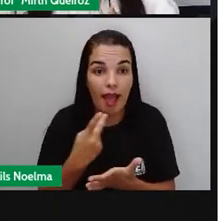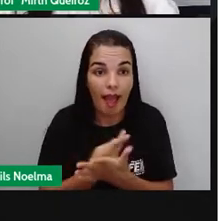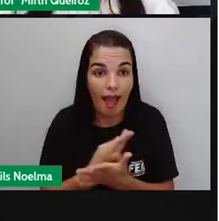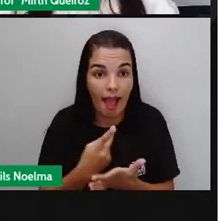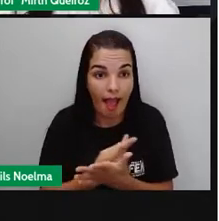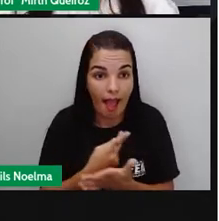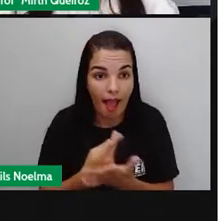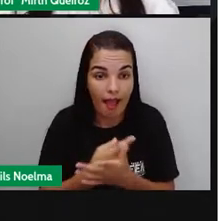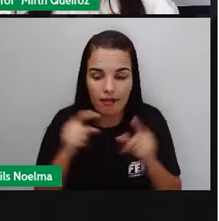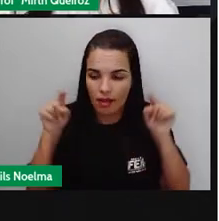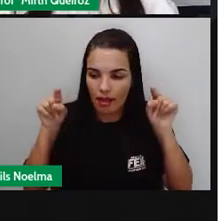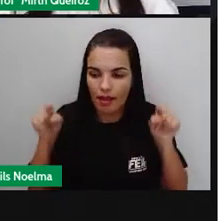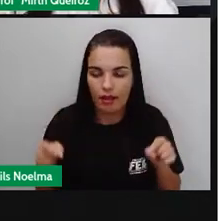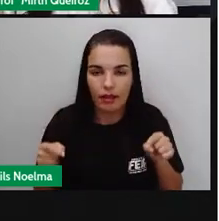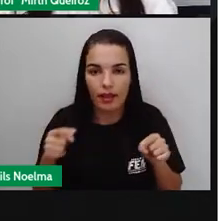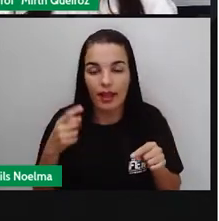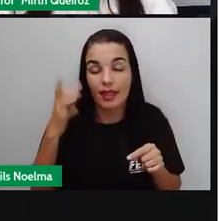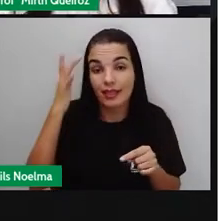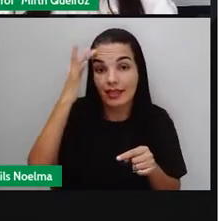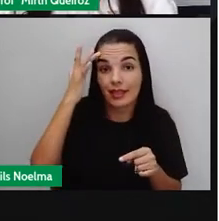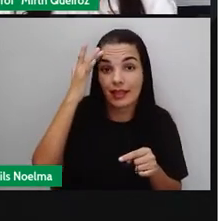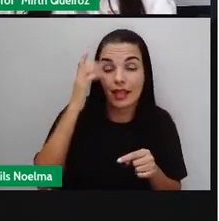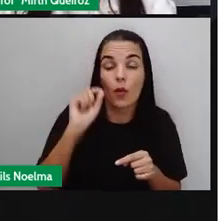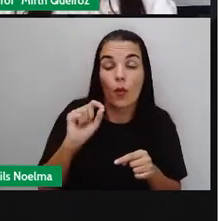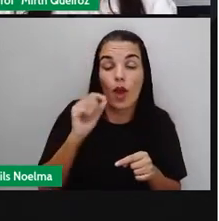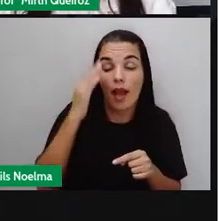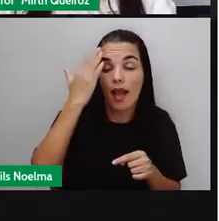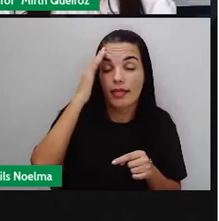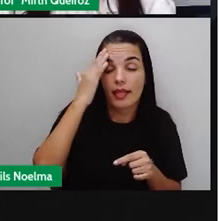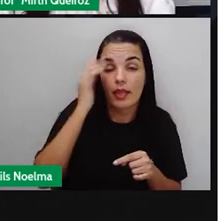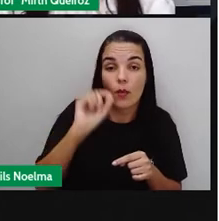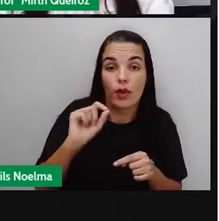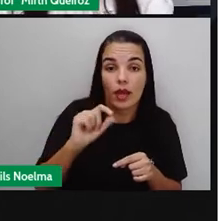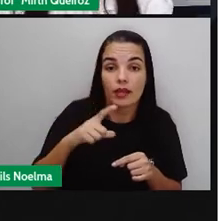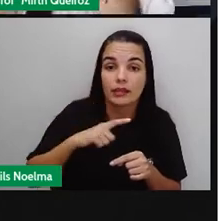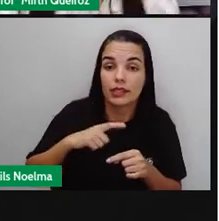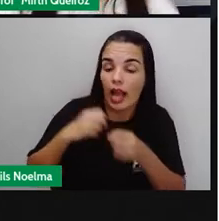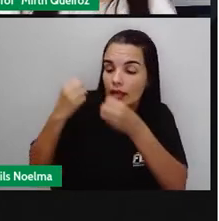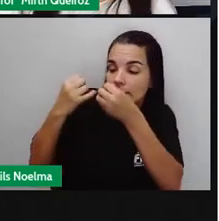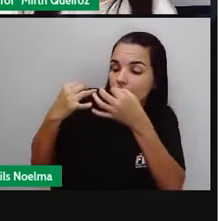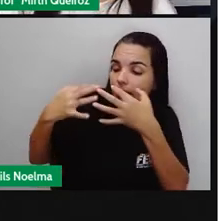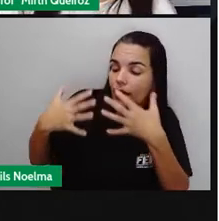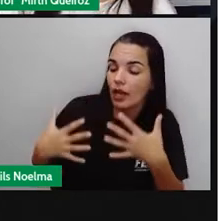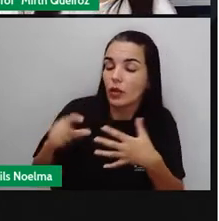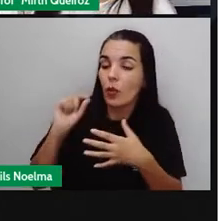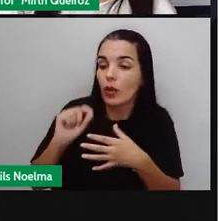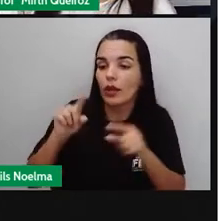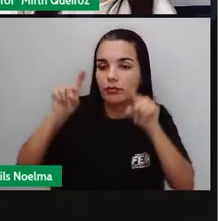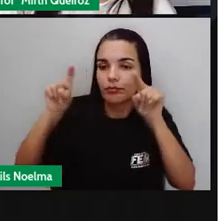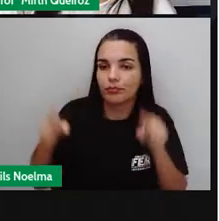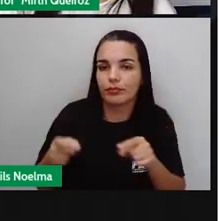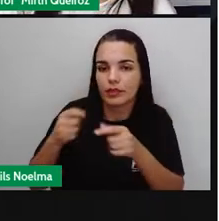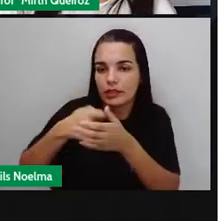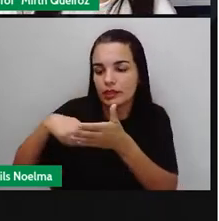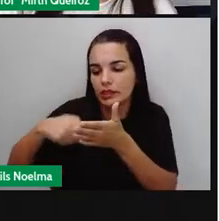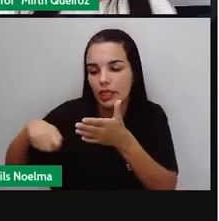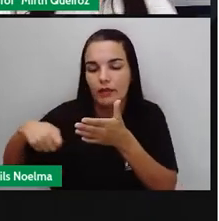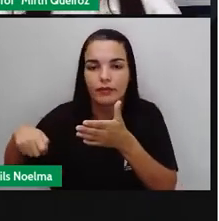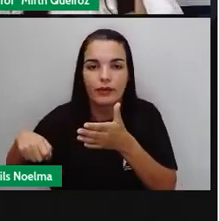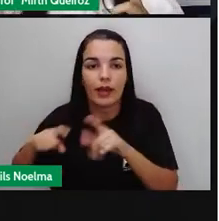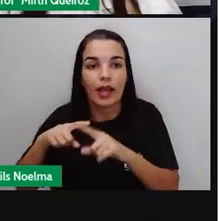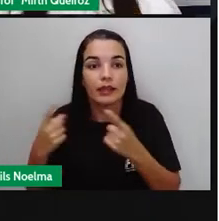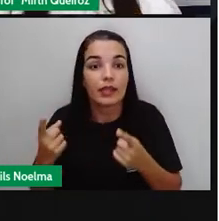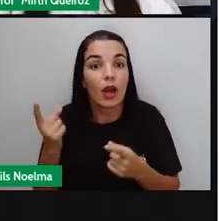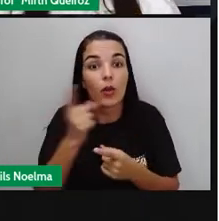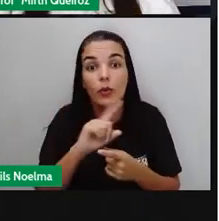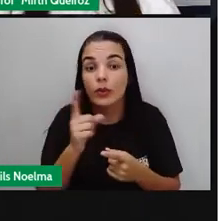você coloca entre parênteses, dá a entender que aquele parênteses está explicando o que você escreveu anteriormente. Então,